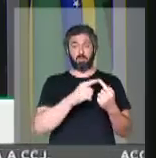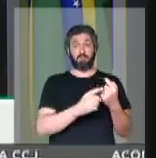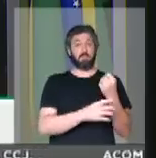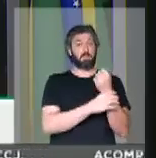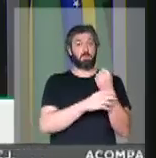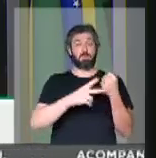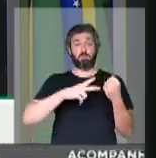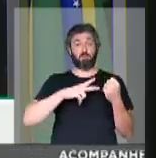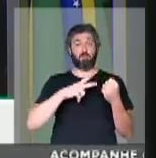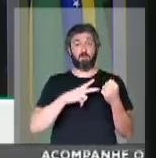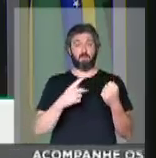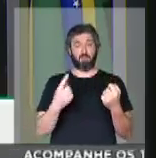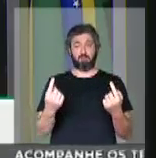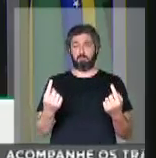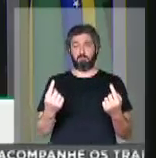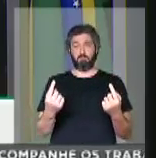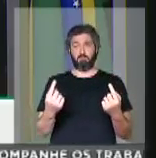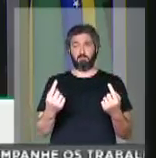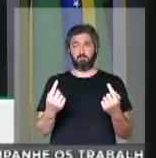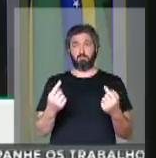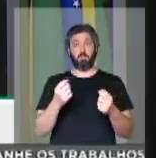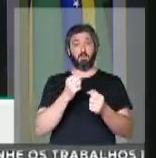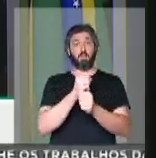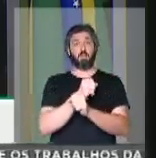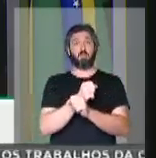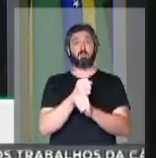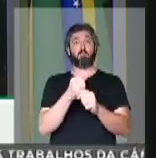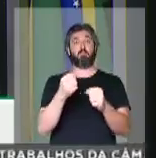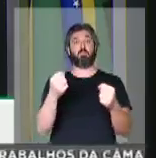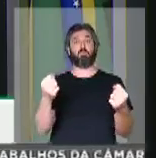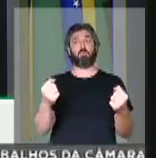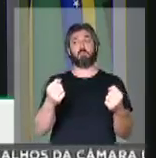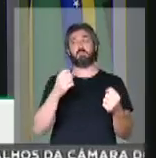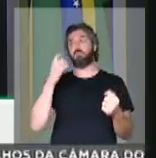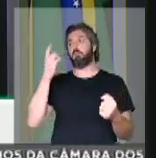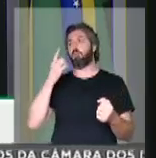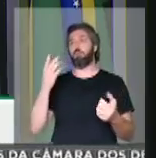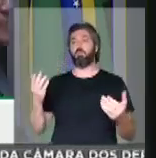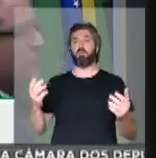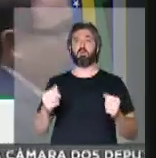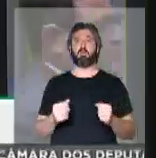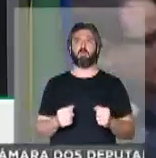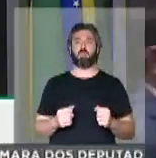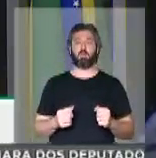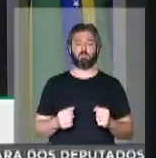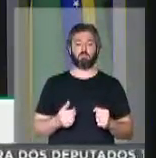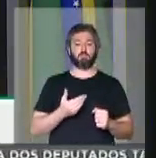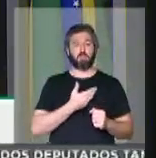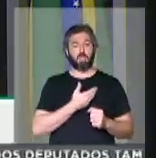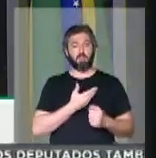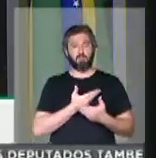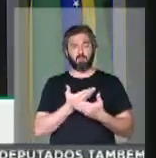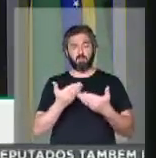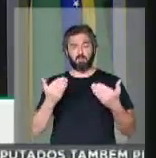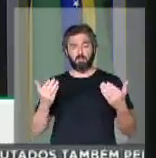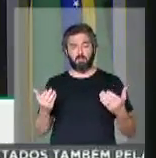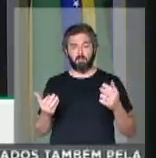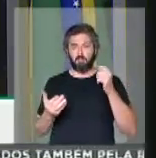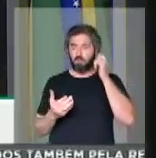privada. É humanamente impossível, senhores parlamentares, meus amigos deputados e deputadas,